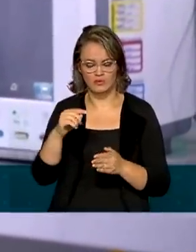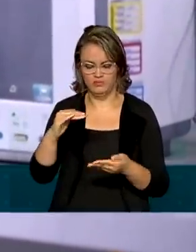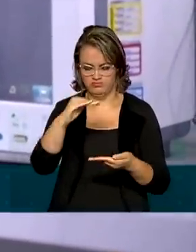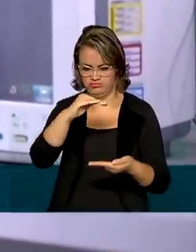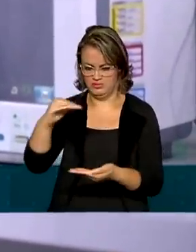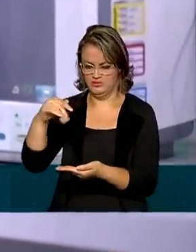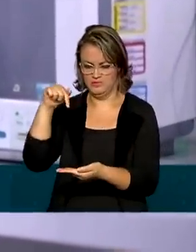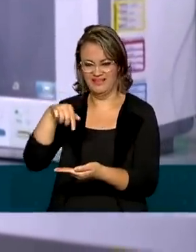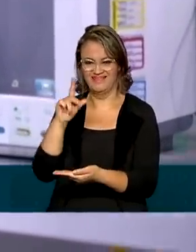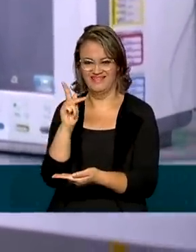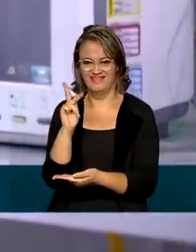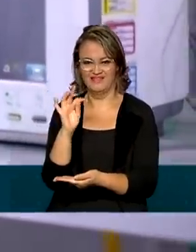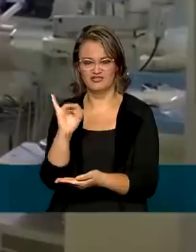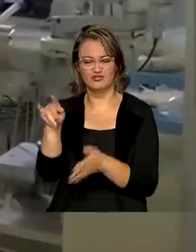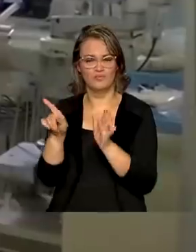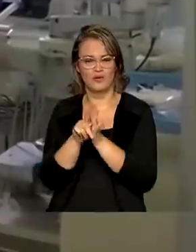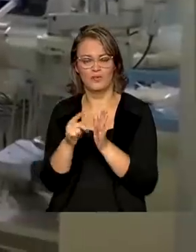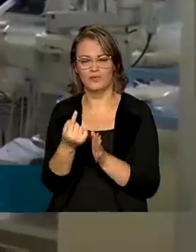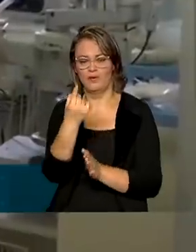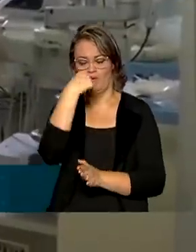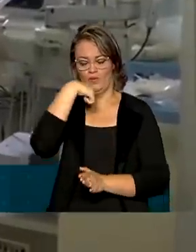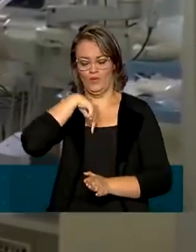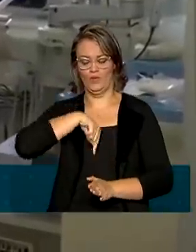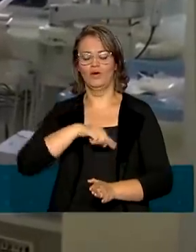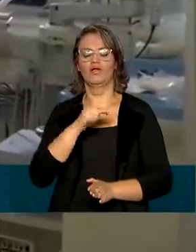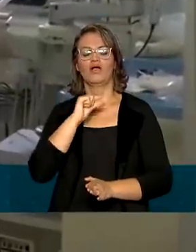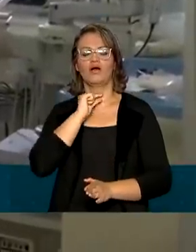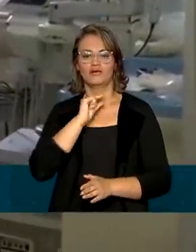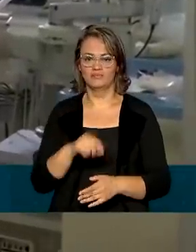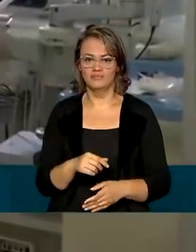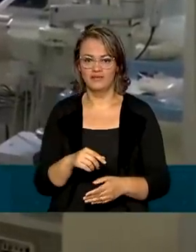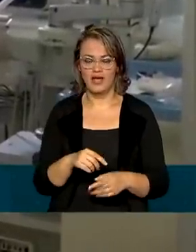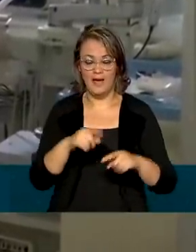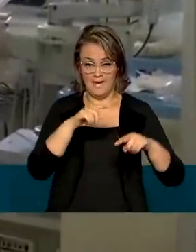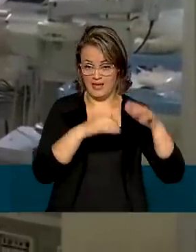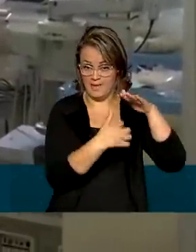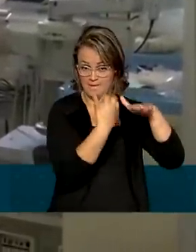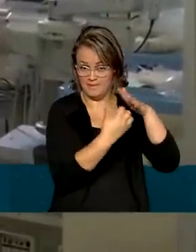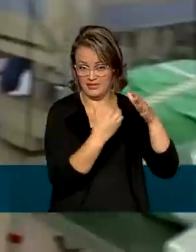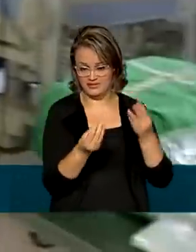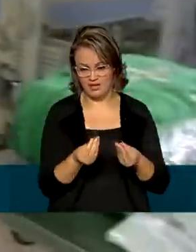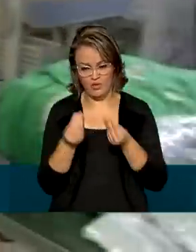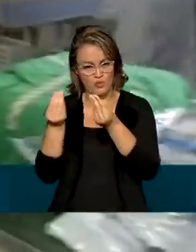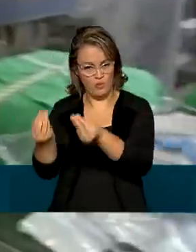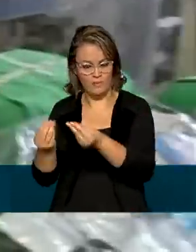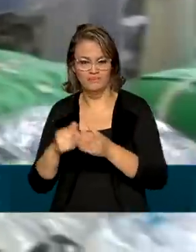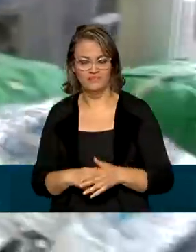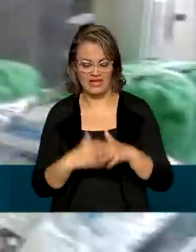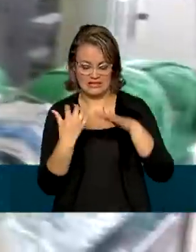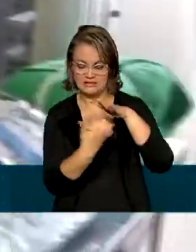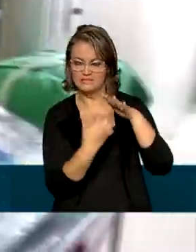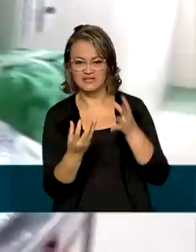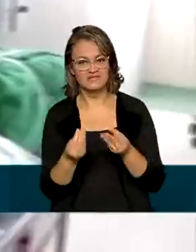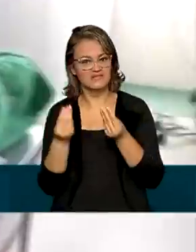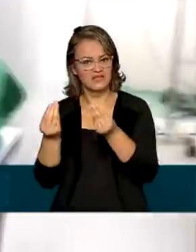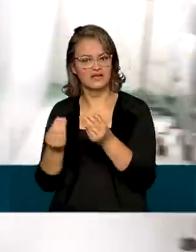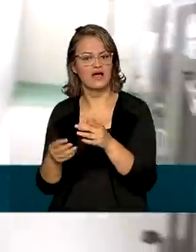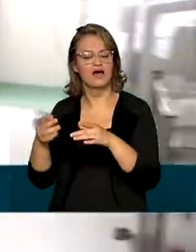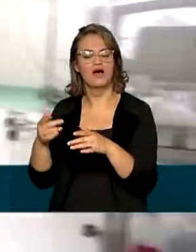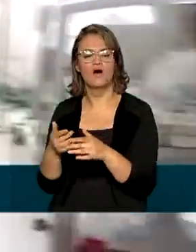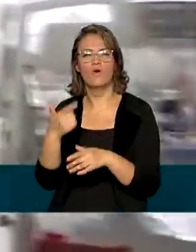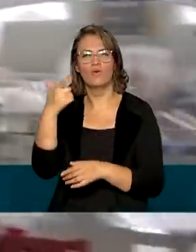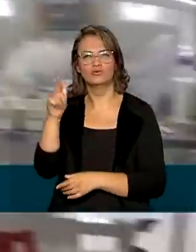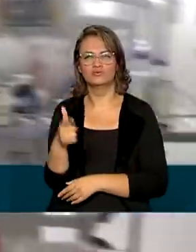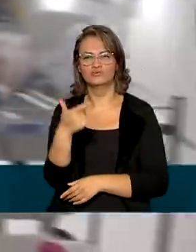kit intubação. O material foi doado por empresas, como a mineradora Vale. As empresas vão entregar ainda outros